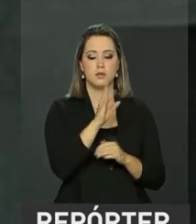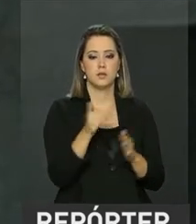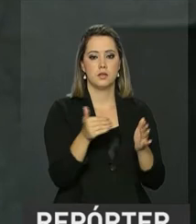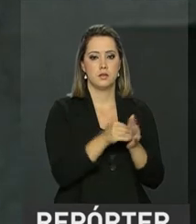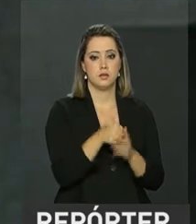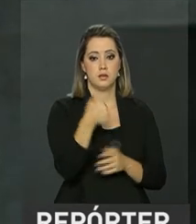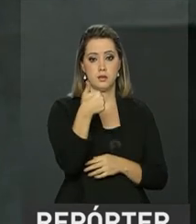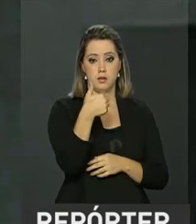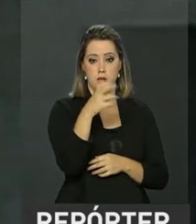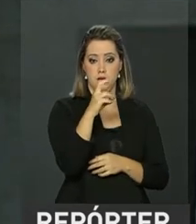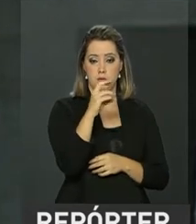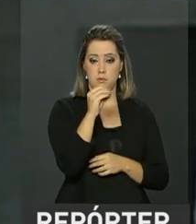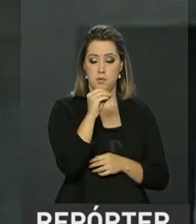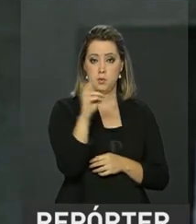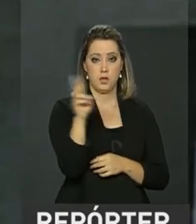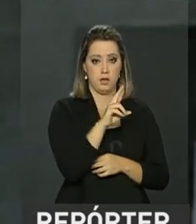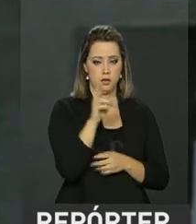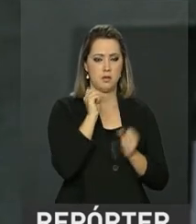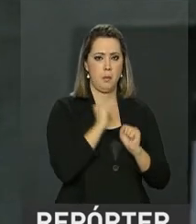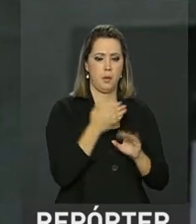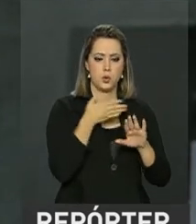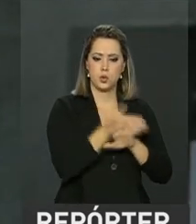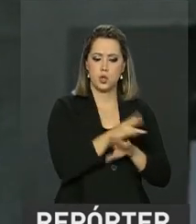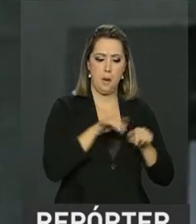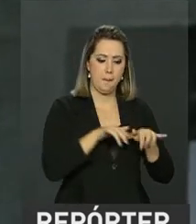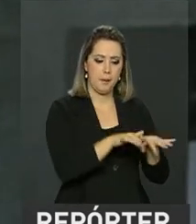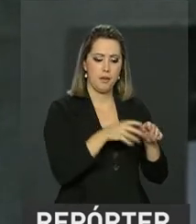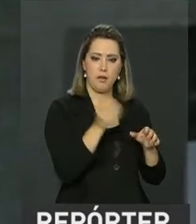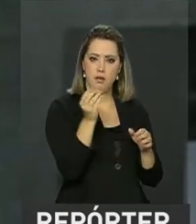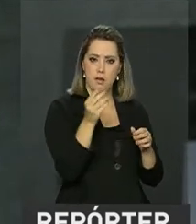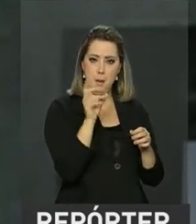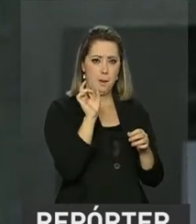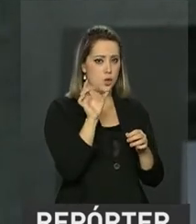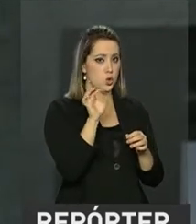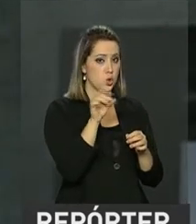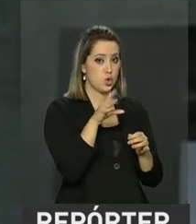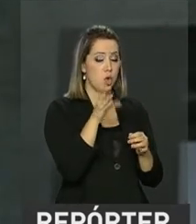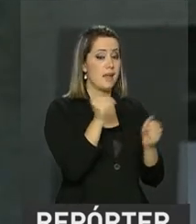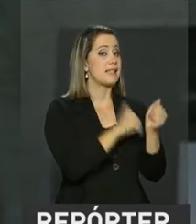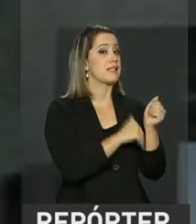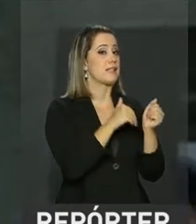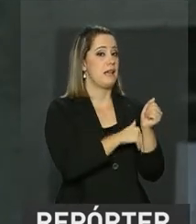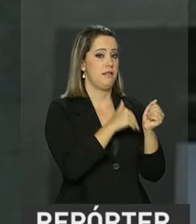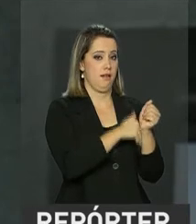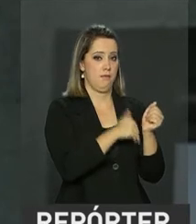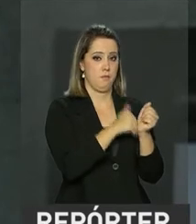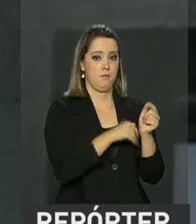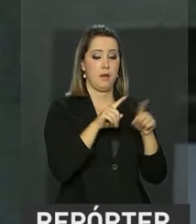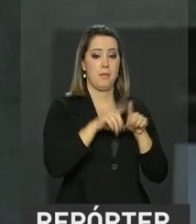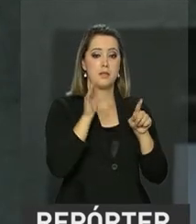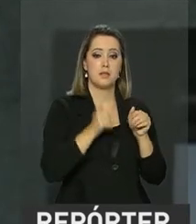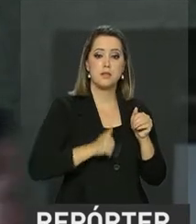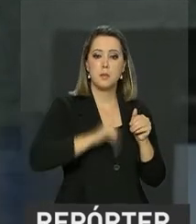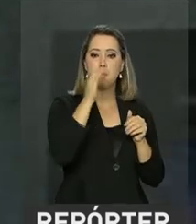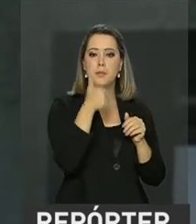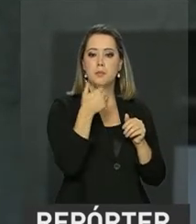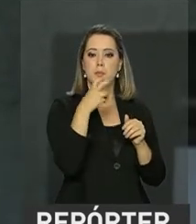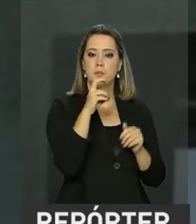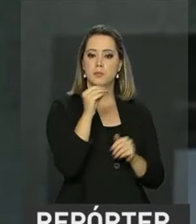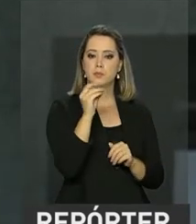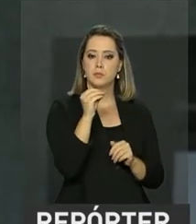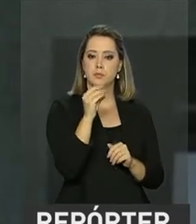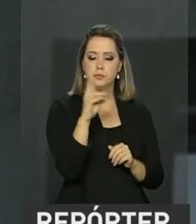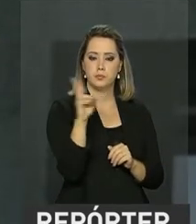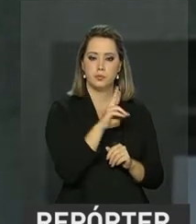R$.500, ele pode sacar, por exemplo, no autoatendimento, só com a senha do cidadão dele. Agora, se ele tem um valor acima de R 1.500,